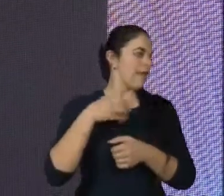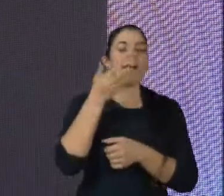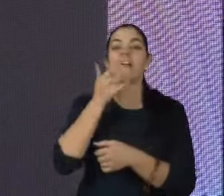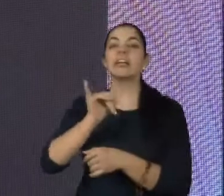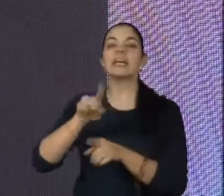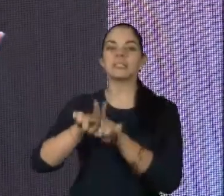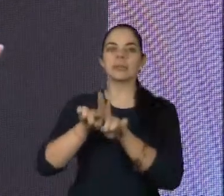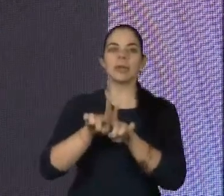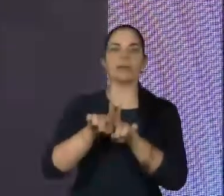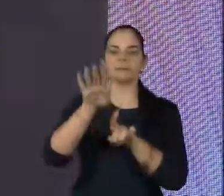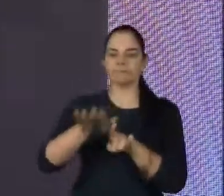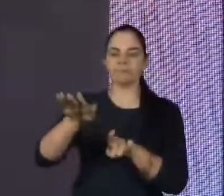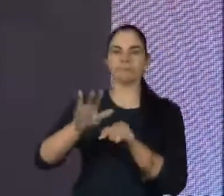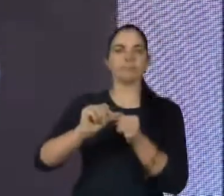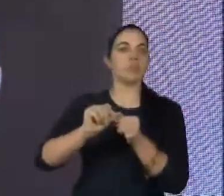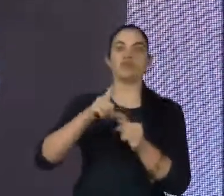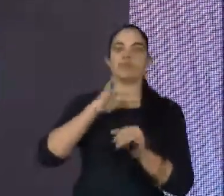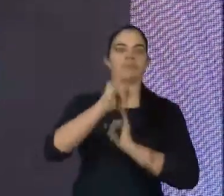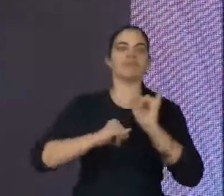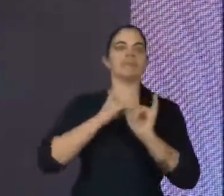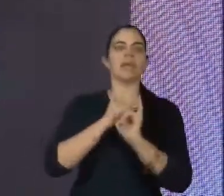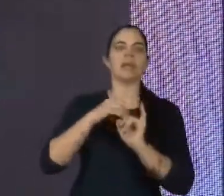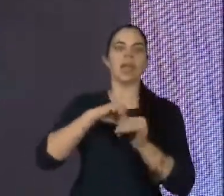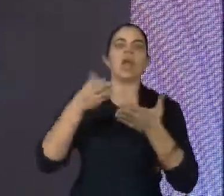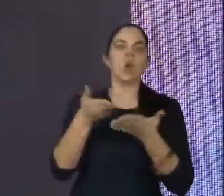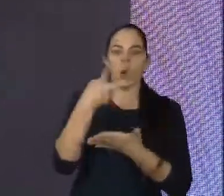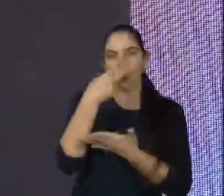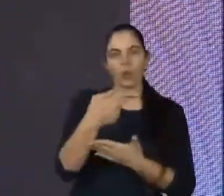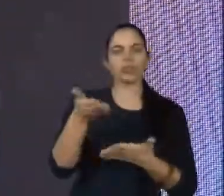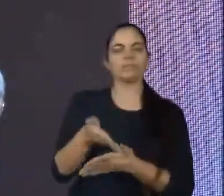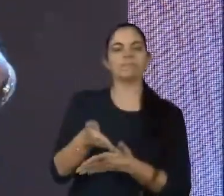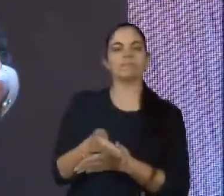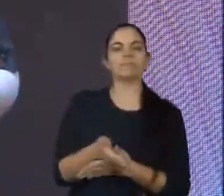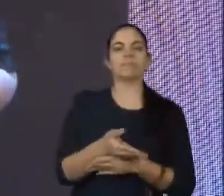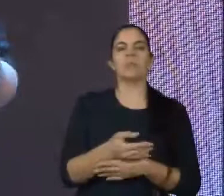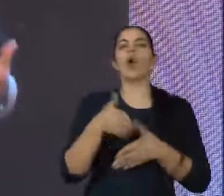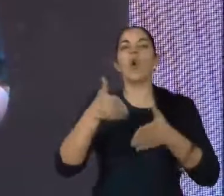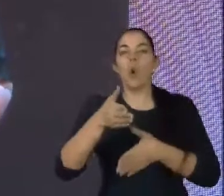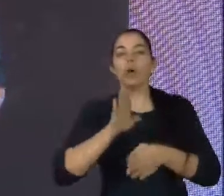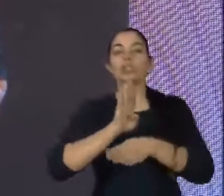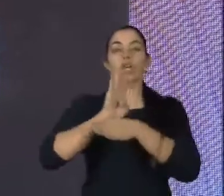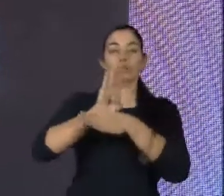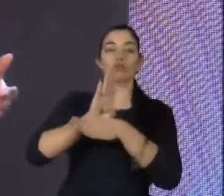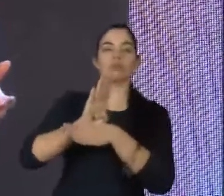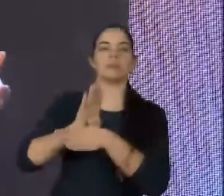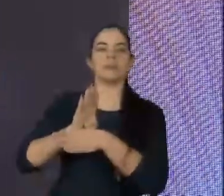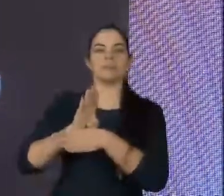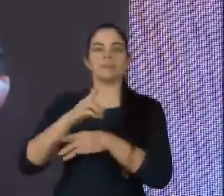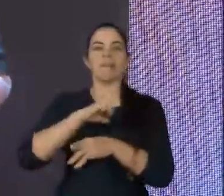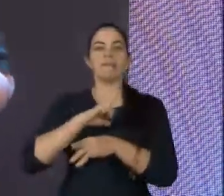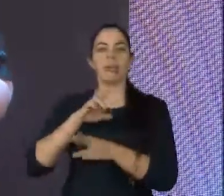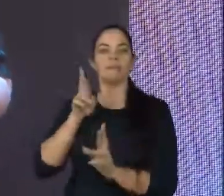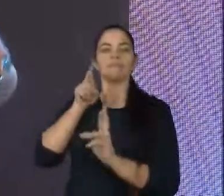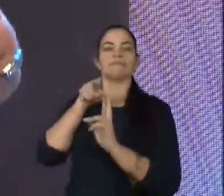adolescente, bom, a gente não tinha internet, como a gente tem hoje. Acredito que hoje a internet ajuda, né? A gente ter essa